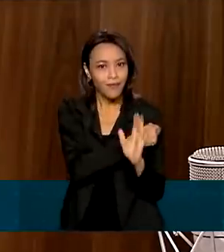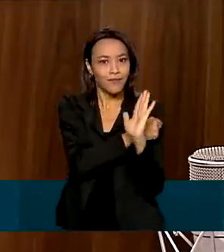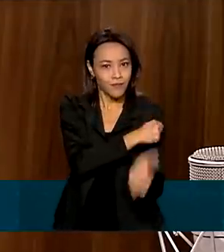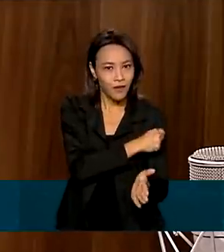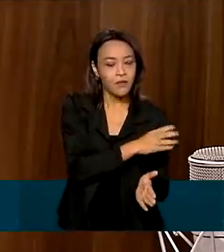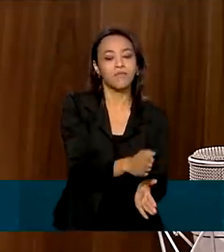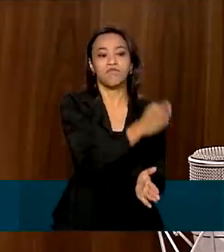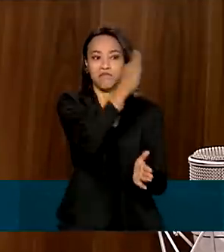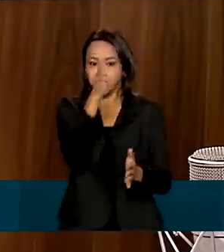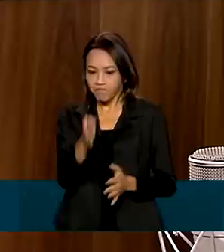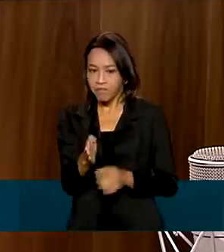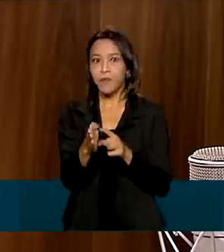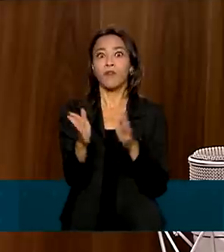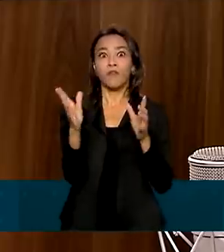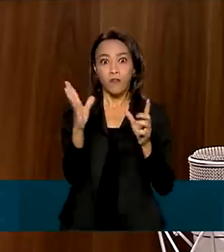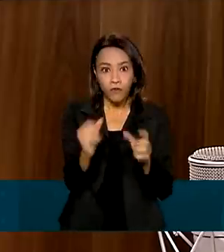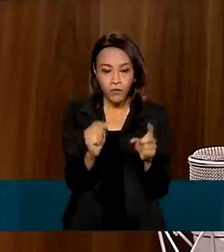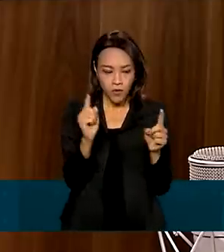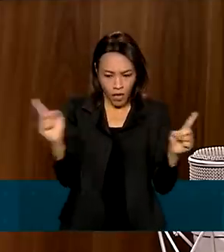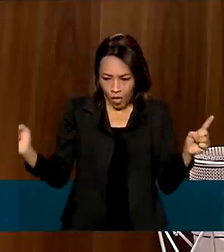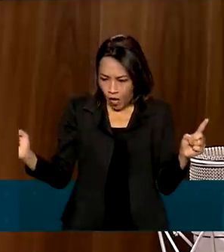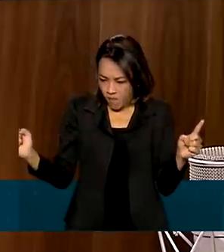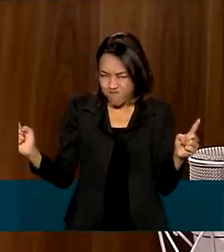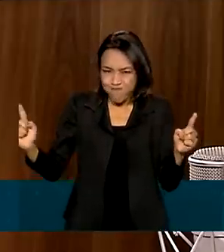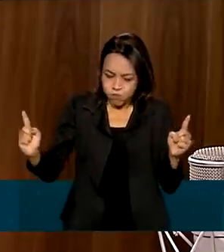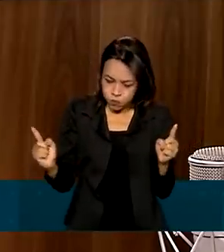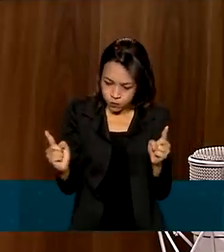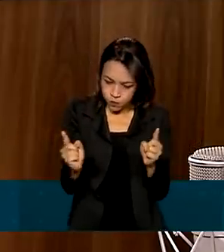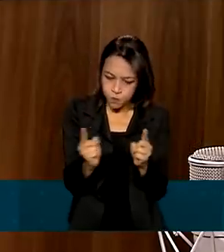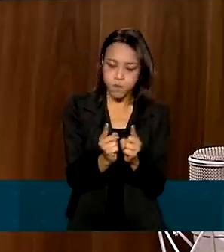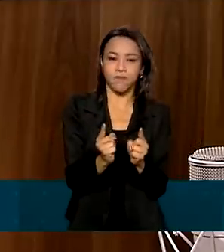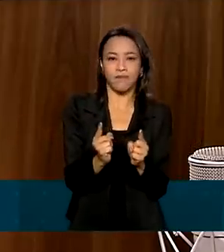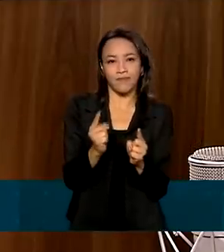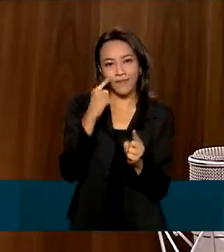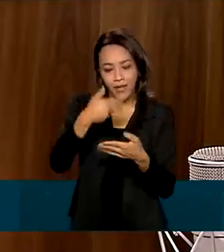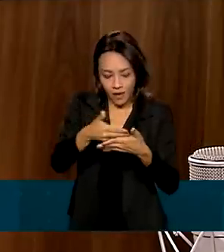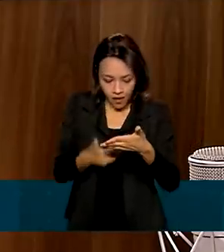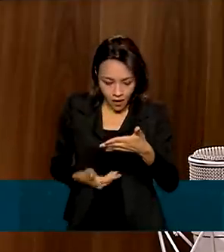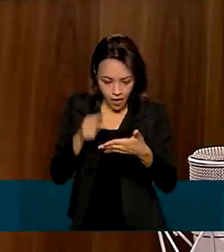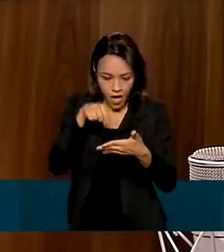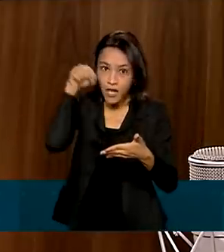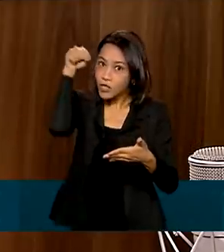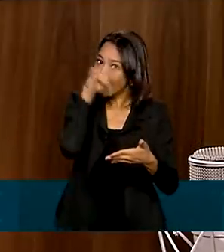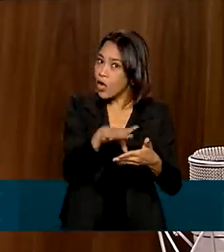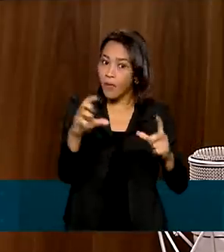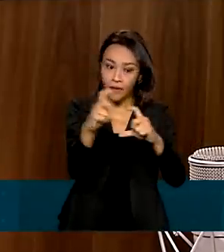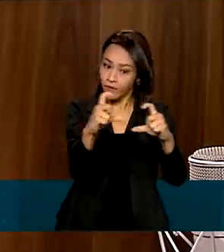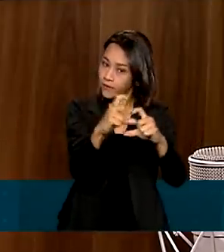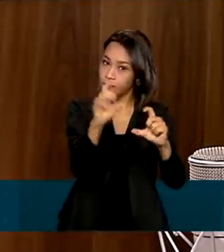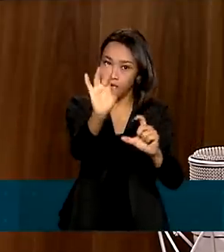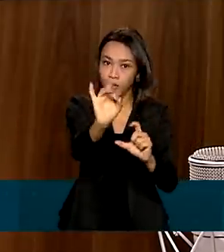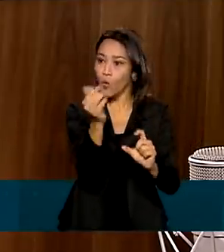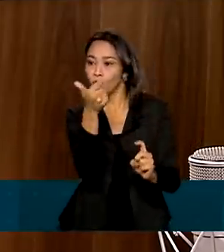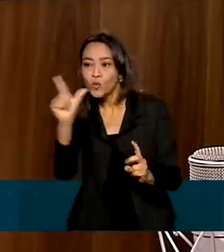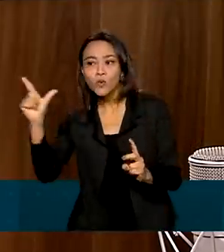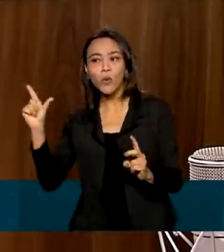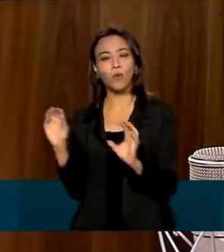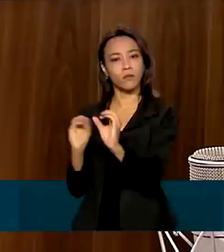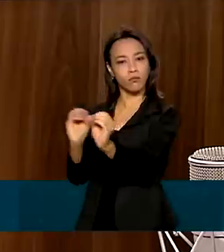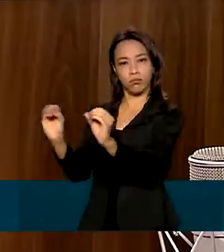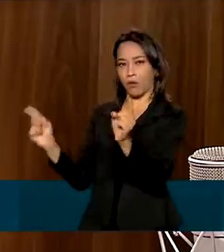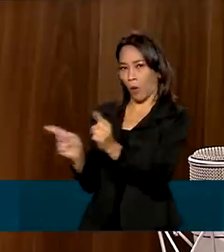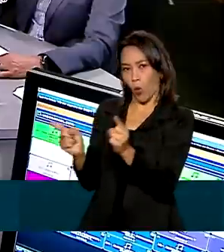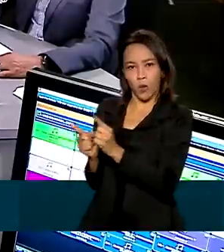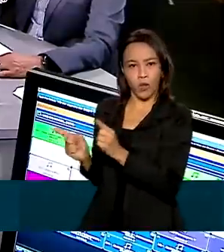já vamos encurtar esse prazo para o prazo previsto na bula. É só para esse imunizante, porque os outros não há previsão de